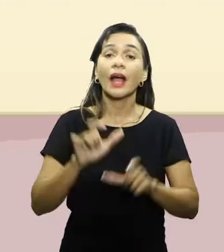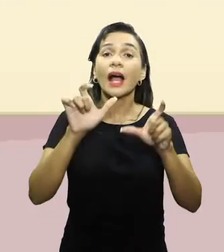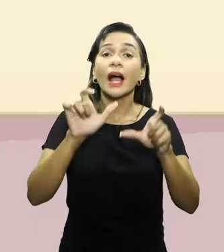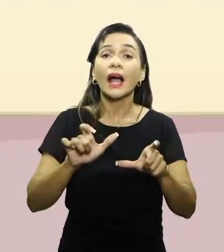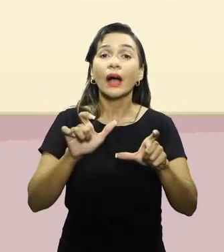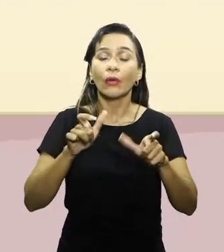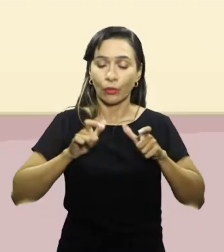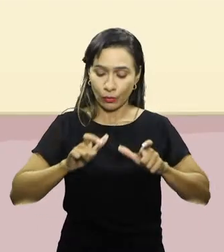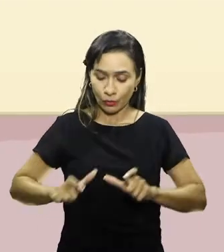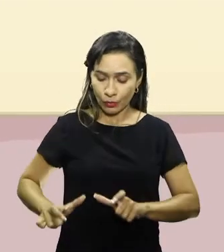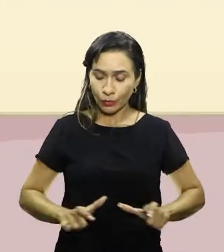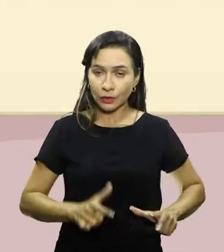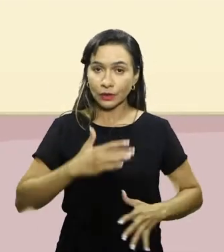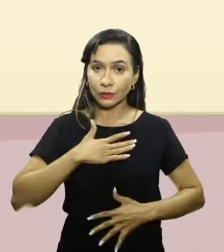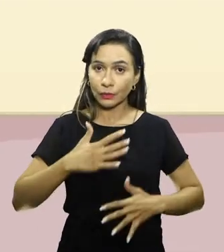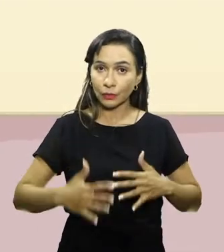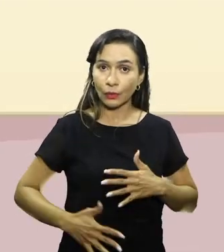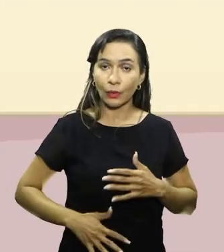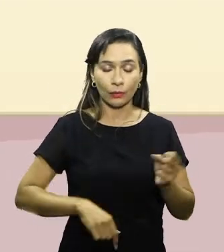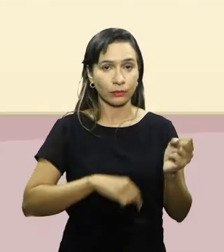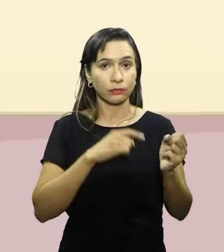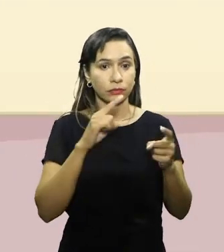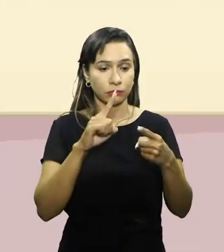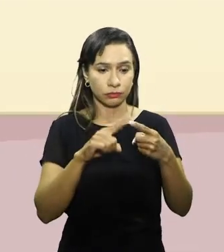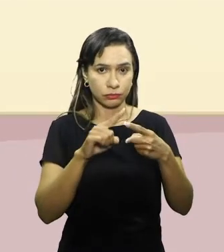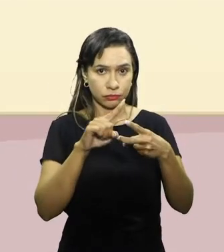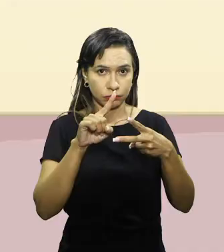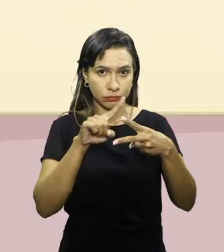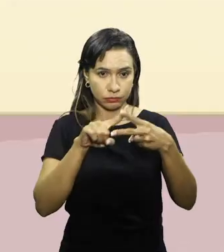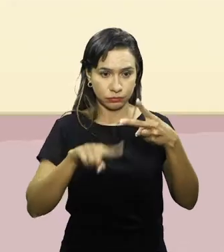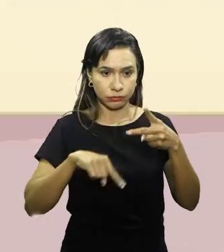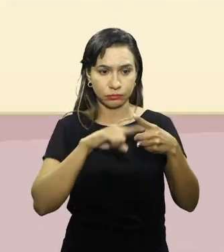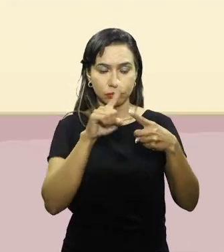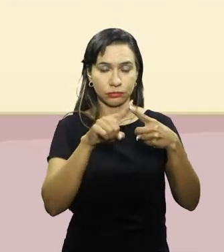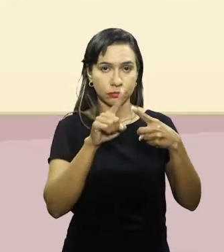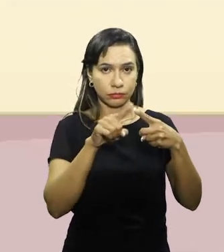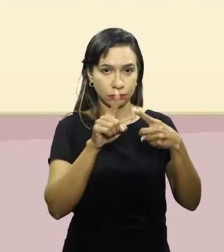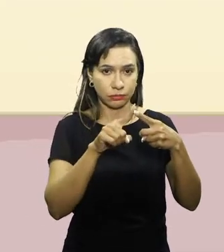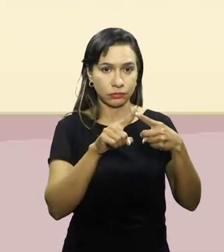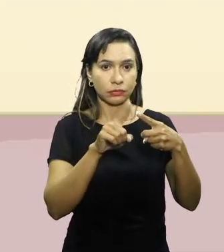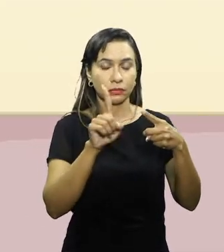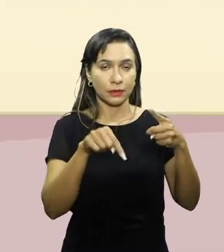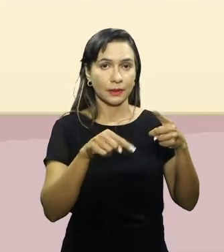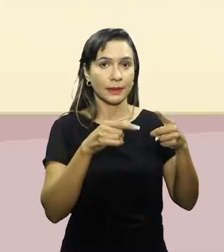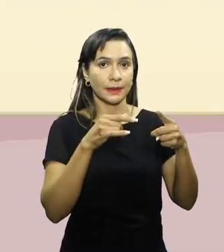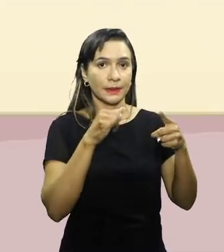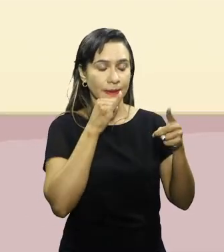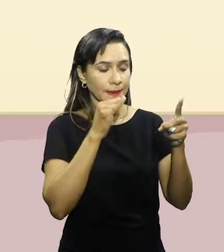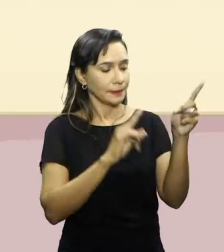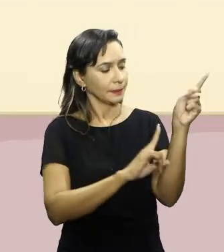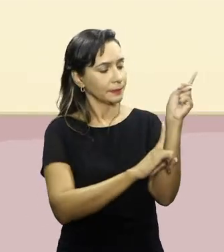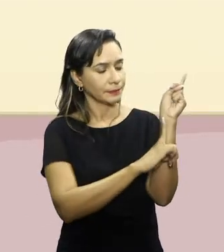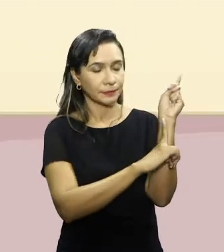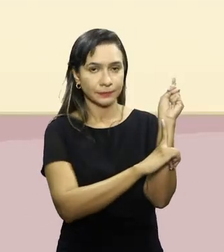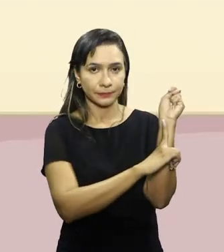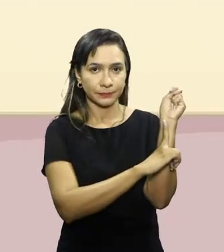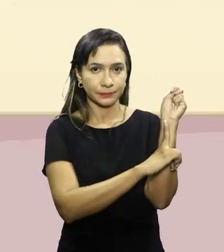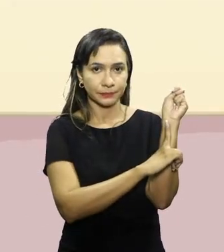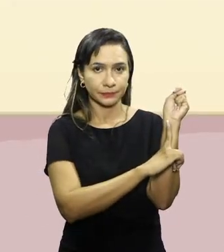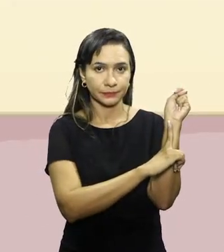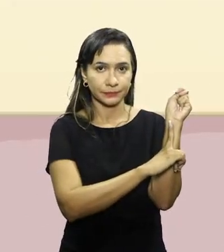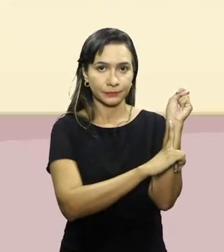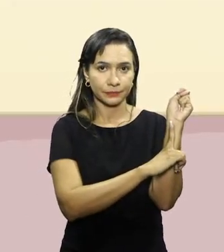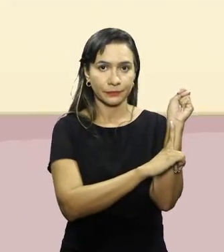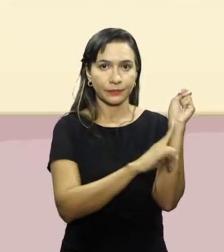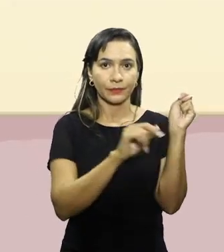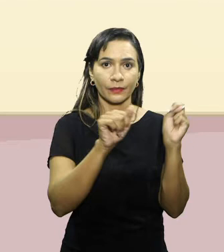locais de palpação. O primeiro deles, pessoal, na imagem à esquerda, inferior, é um exemplo que a gente pode estar palpando na nossa artéria